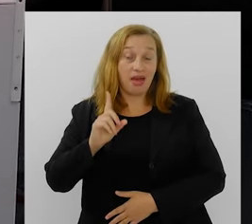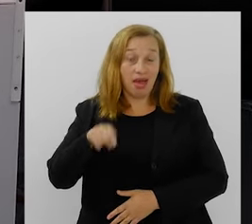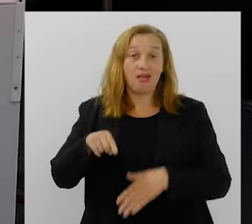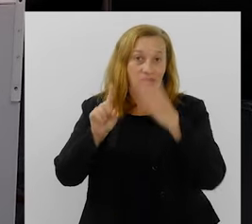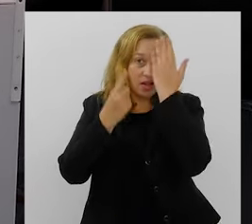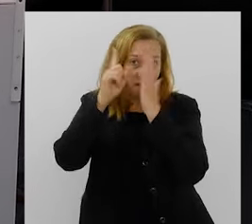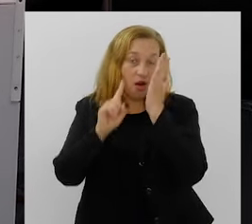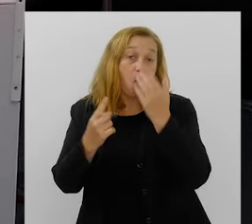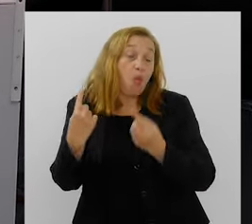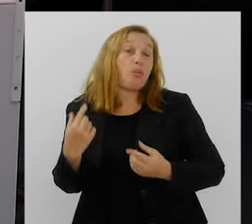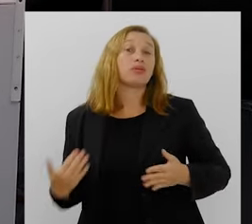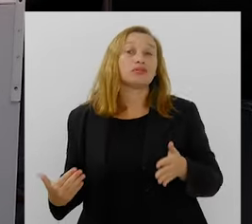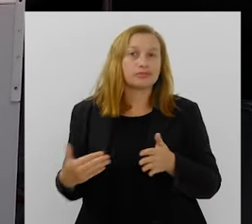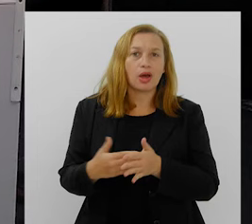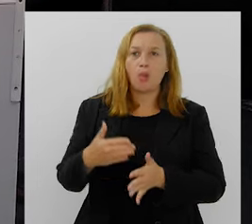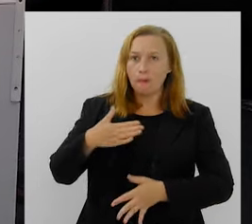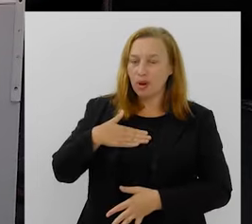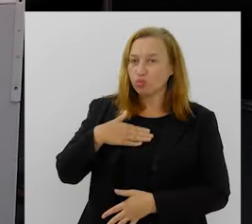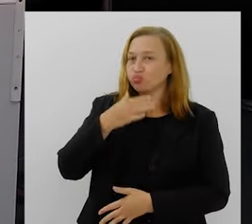marido...